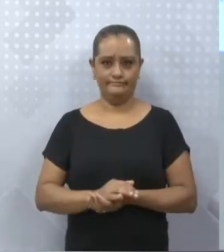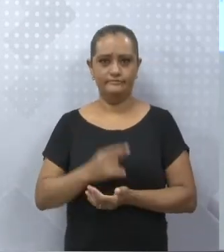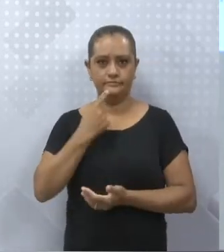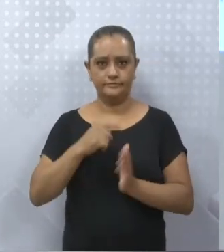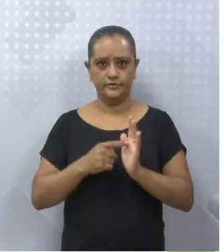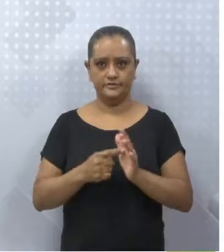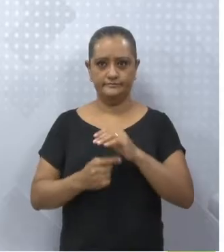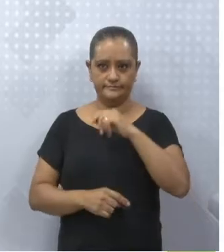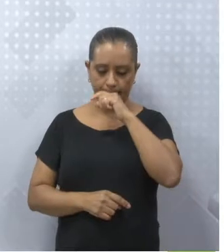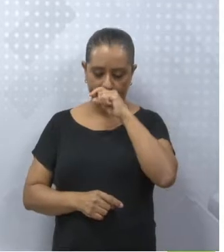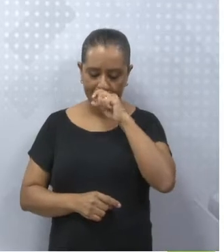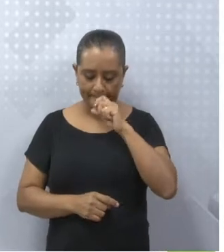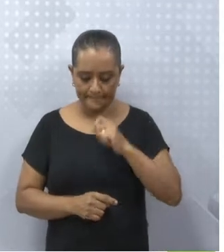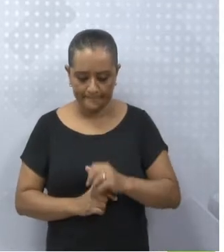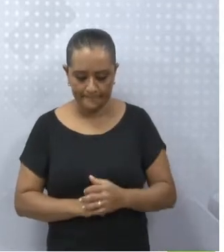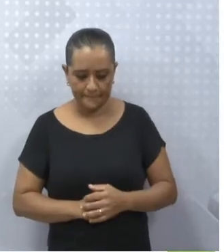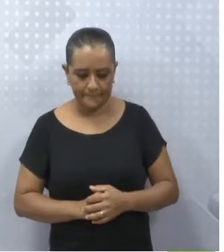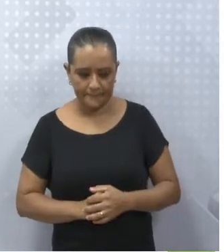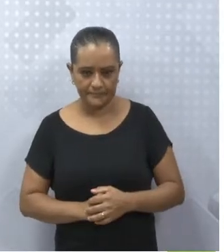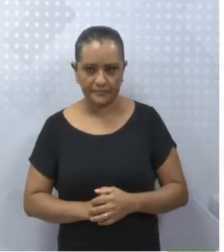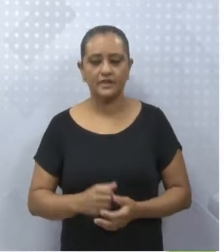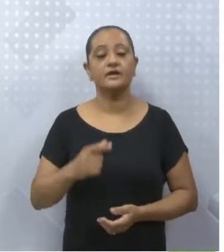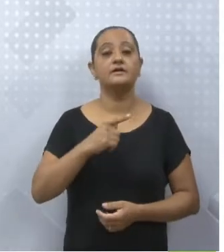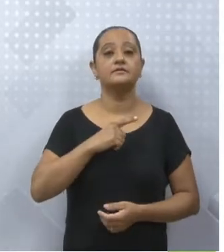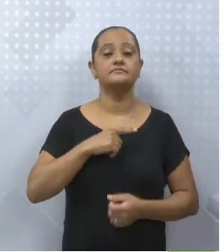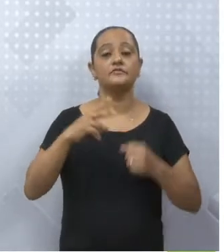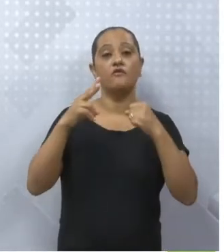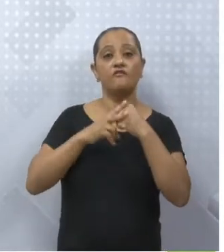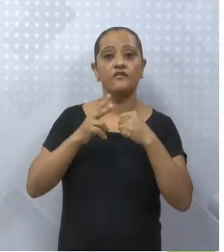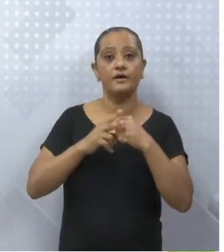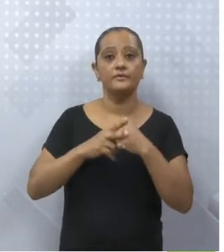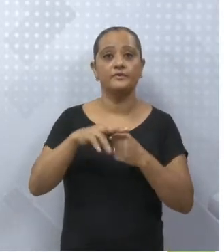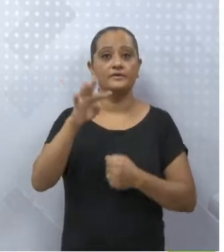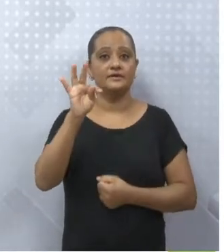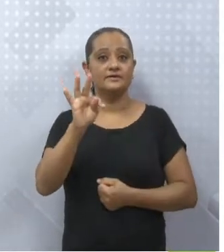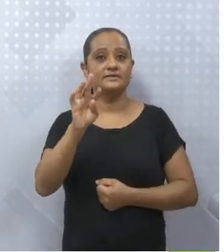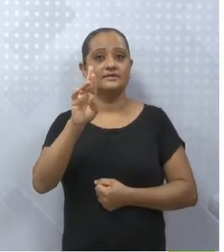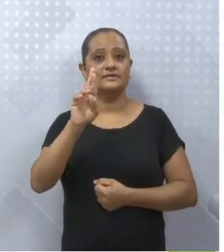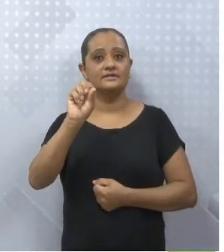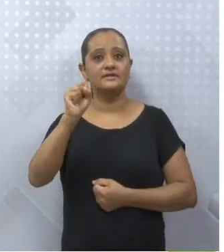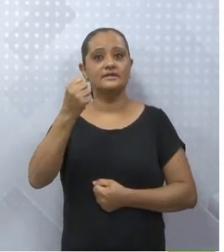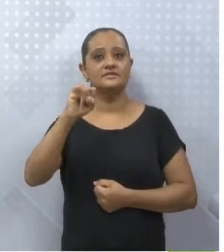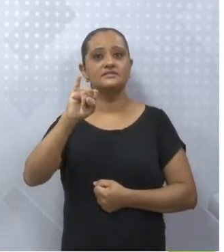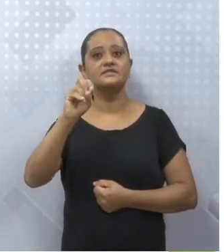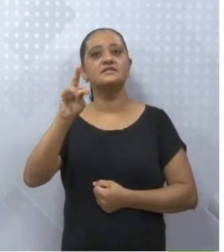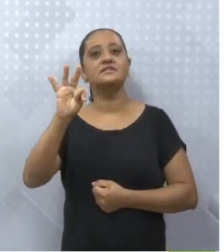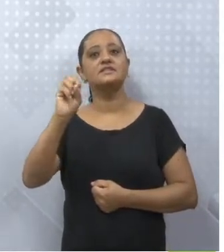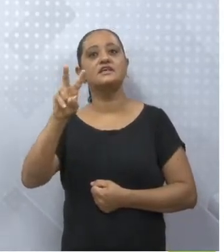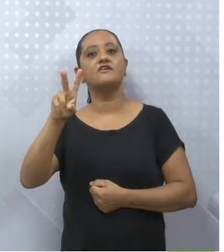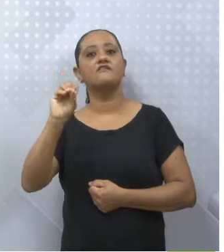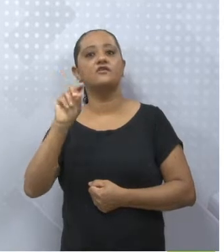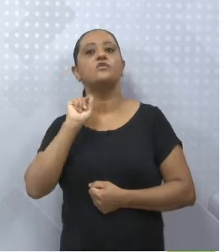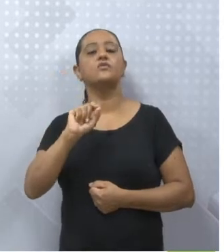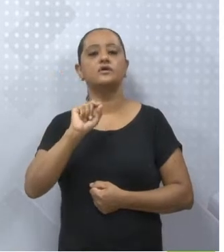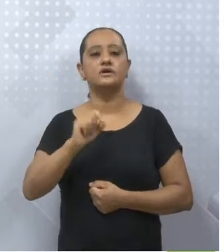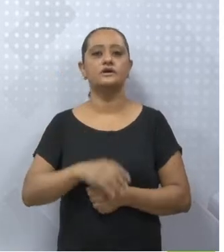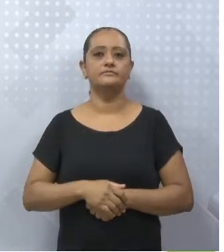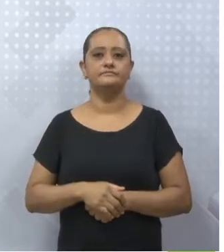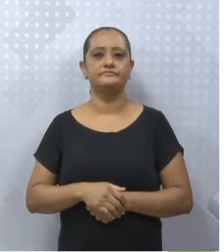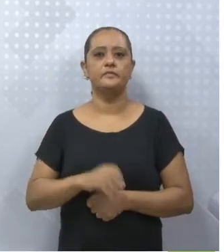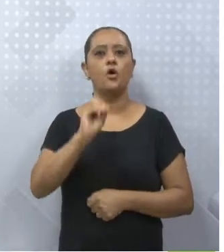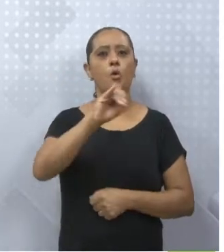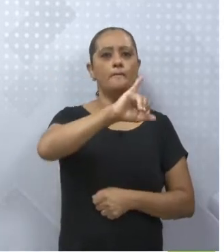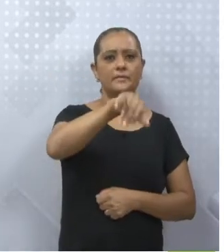Então, vamos lá. Verbo intransitivo é aquele que não necessita de complementação, objeto direto ou